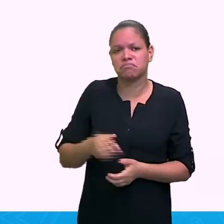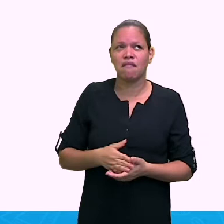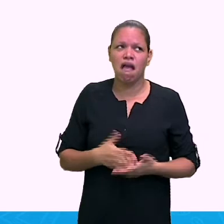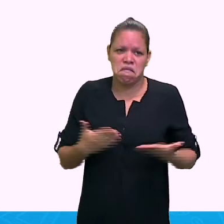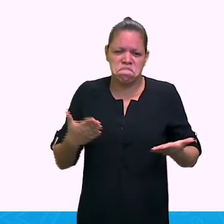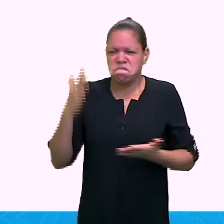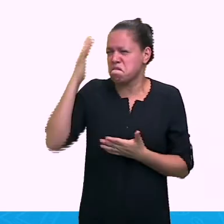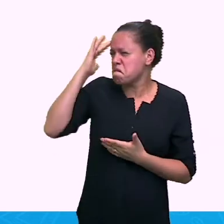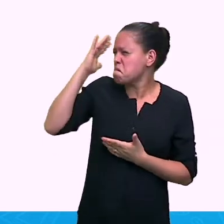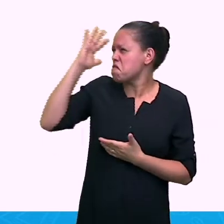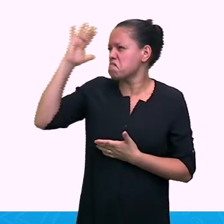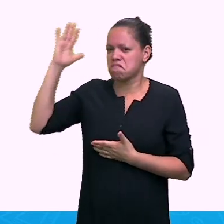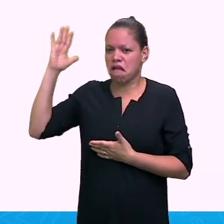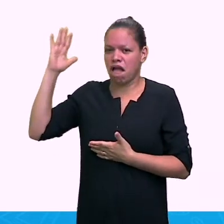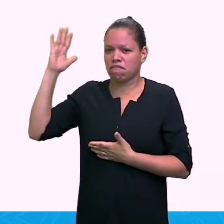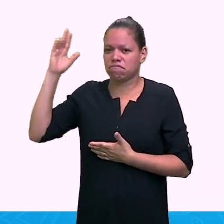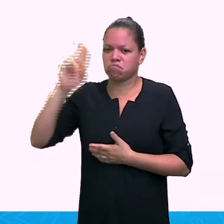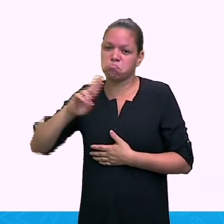Vamos lá?